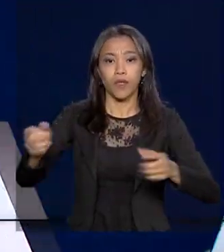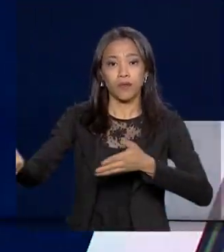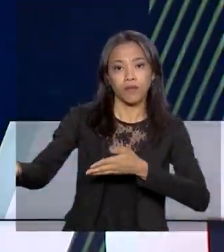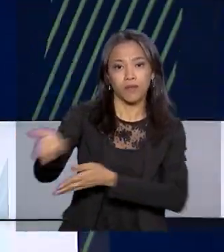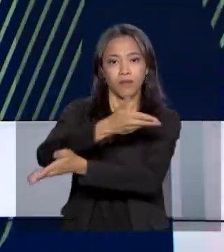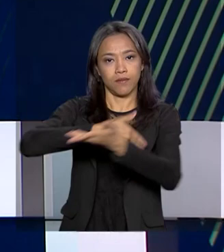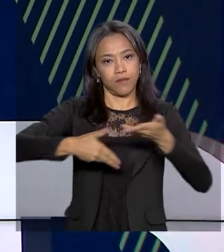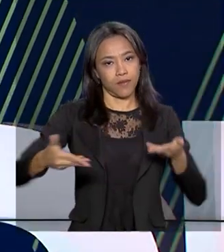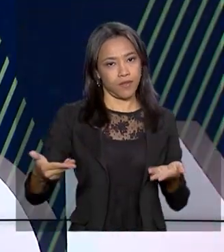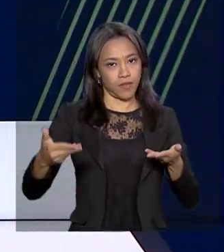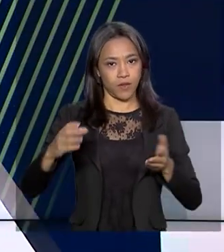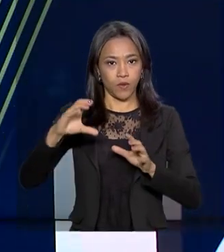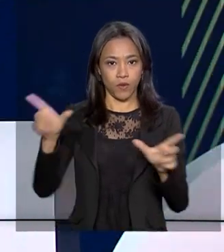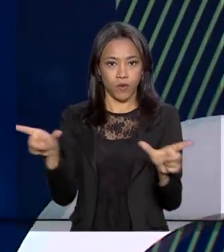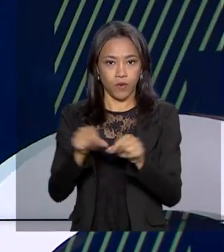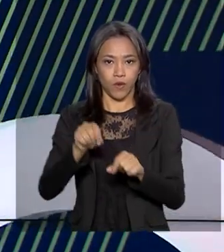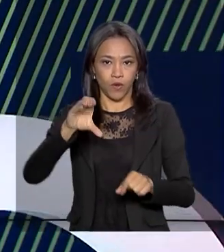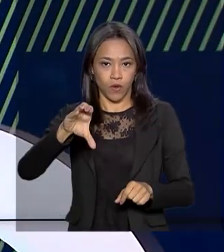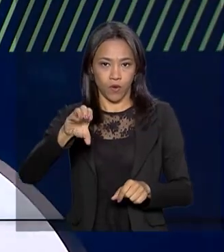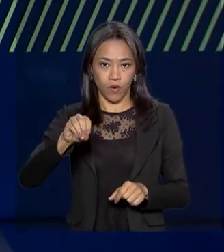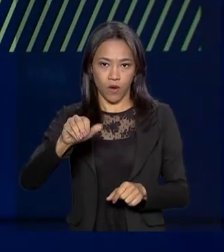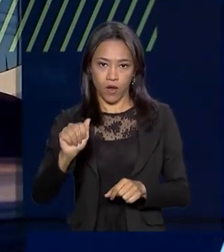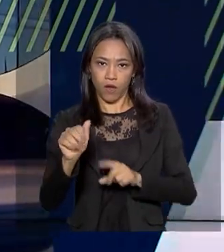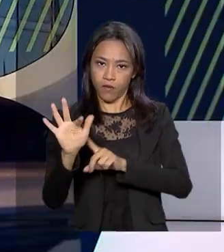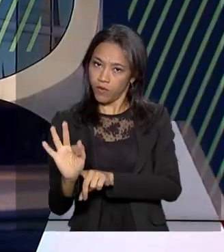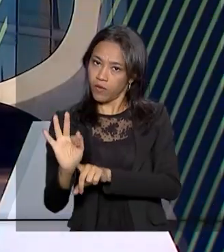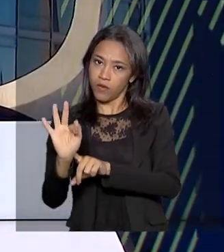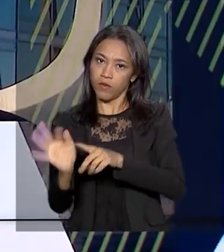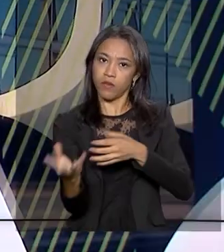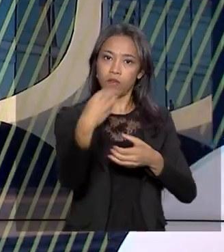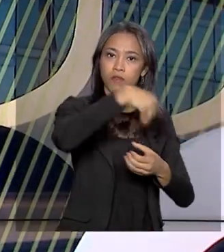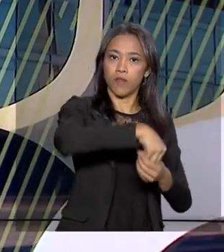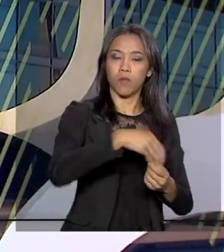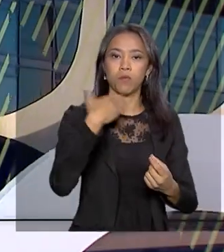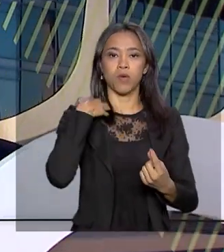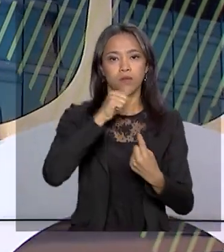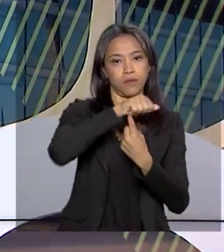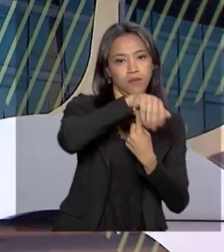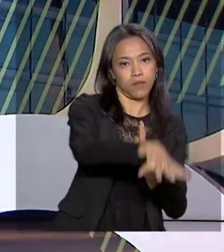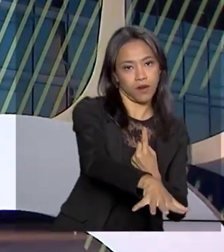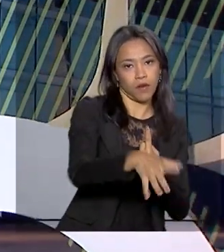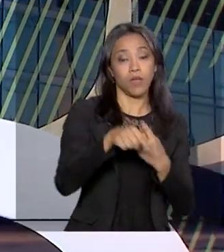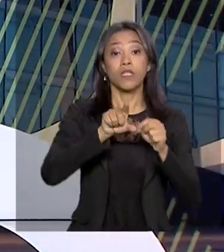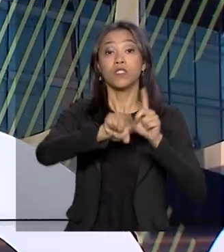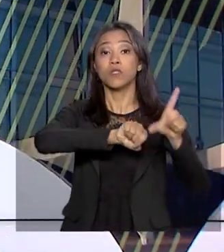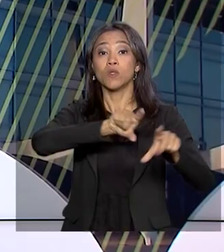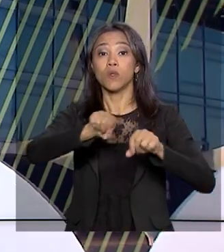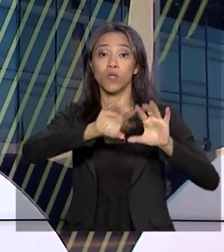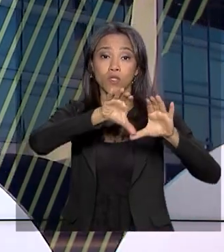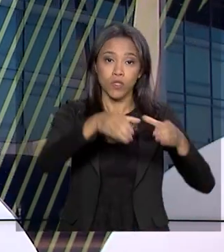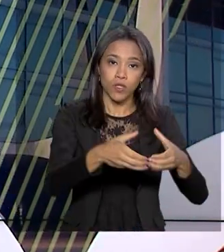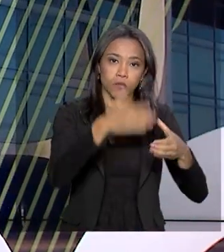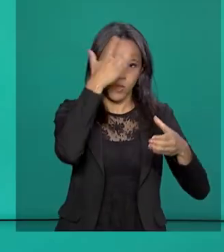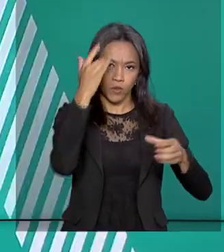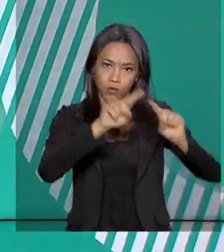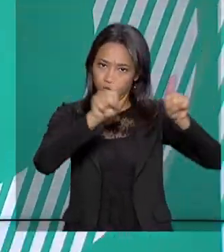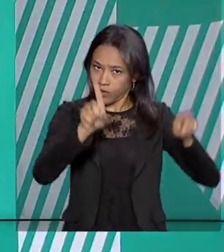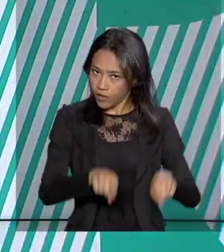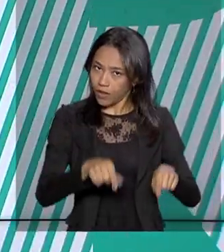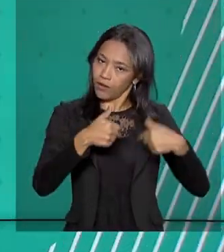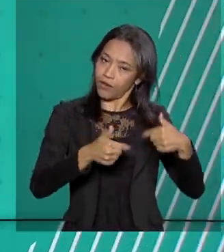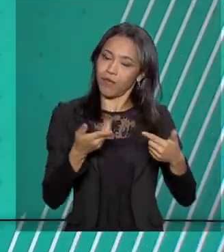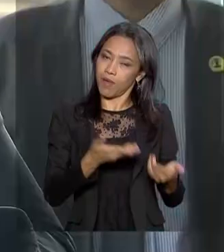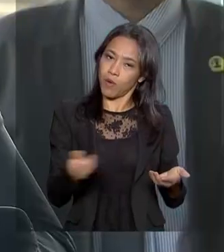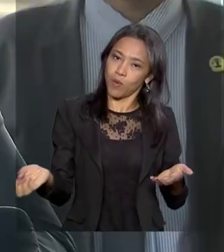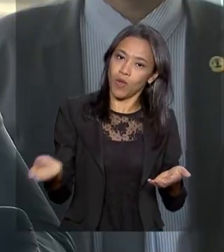de Controle e Atividades Financeiras, o COAF, para o Banco Central. E defendeu a indicação de servidores concursados para o quadro do novo